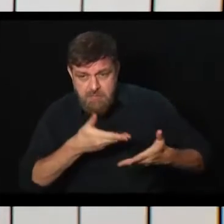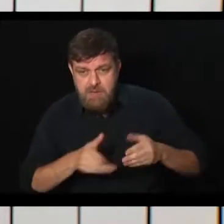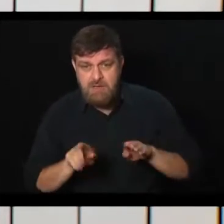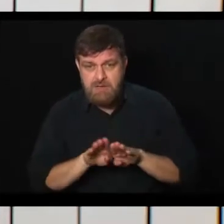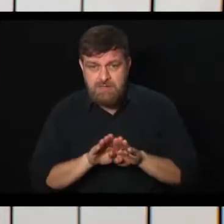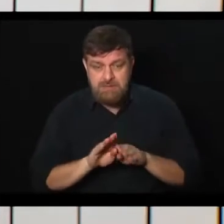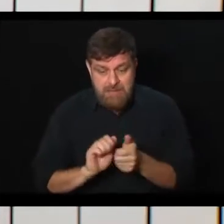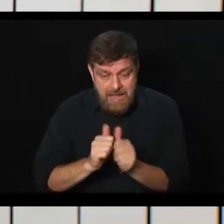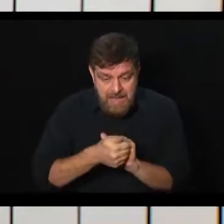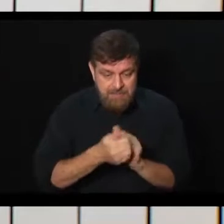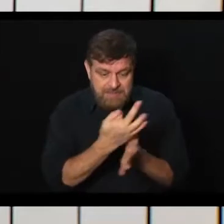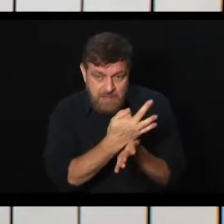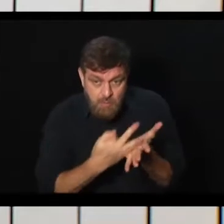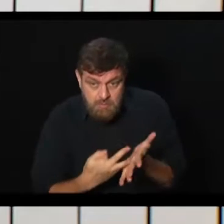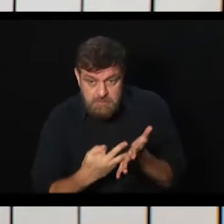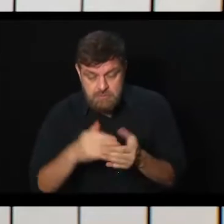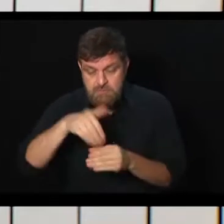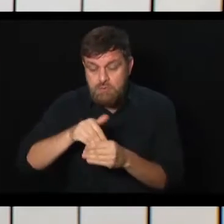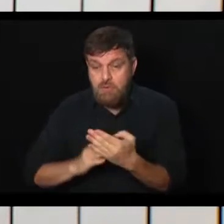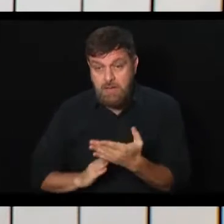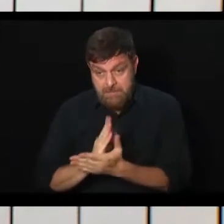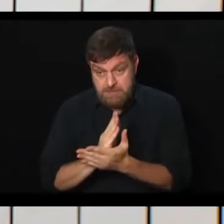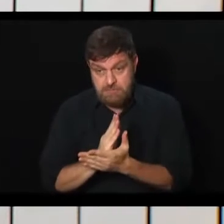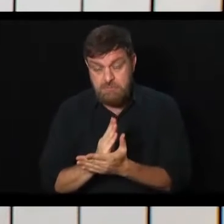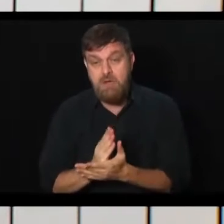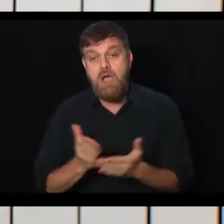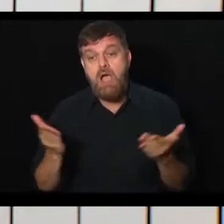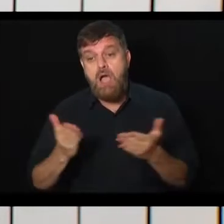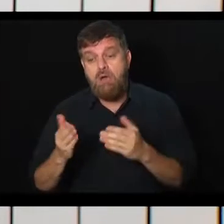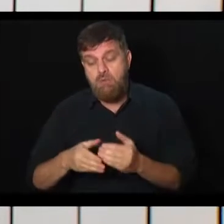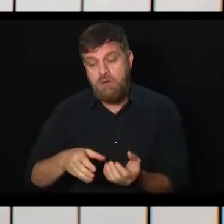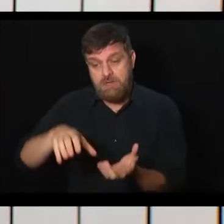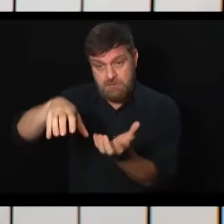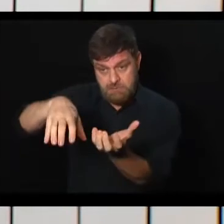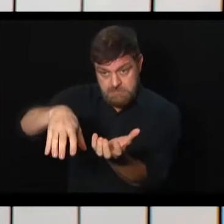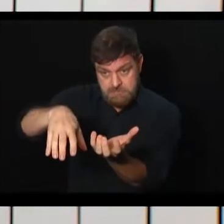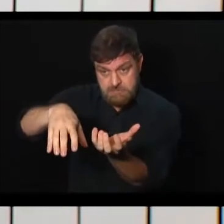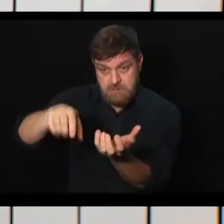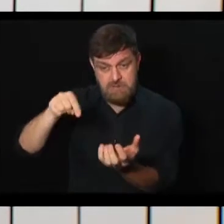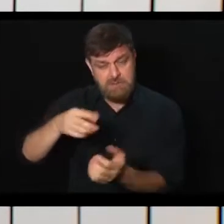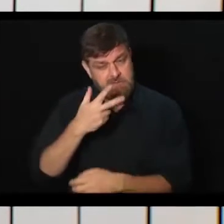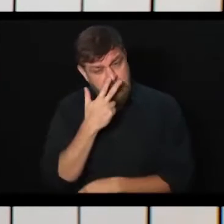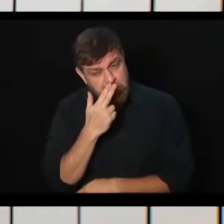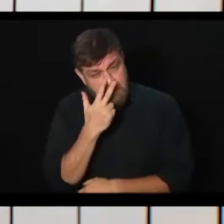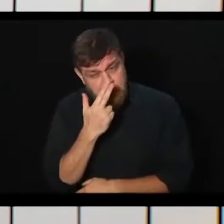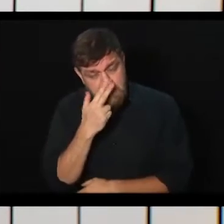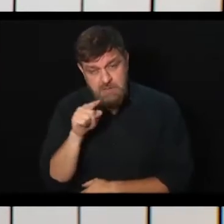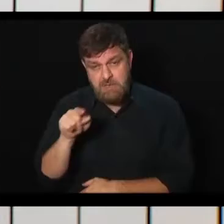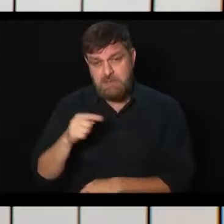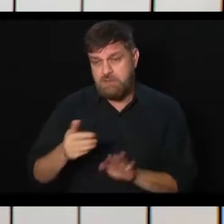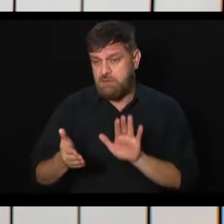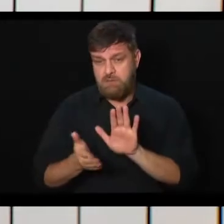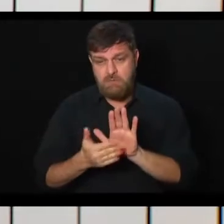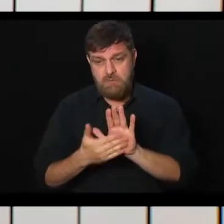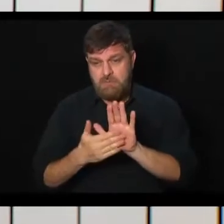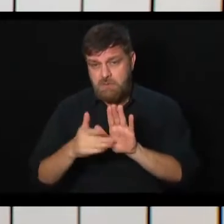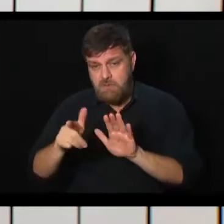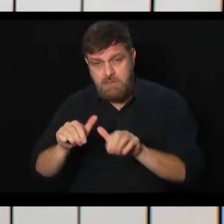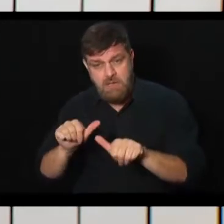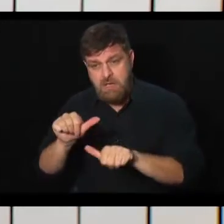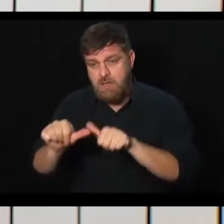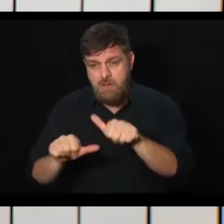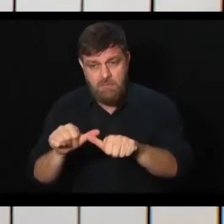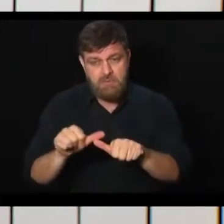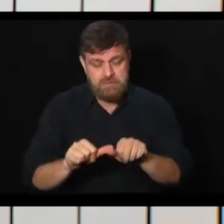políticas, ela foi aprovada e agora, no Senado, parece que não há uma proposta de que ela receba